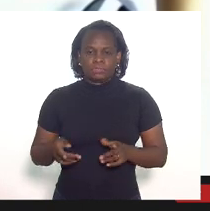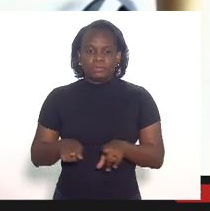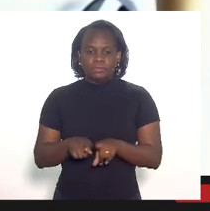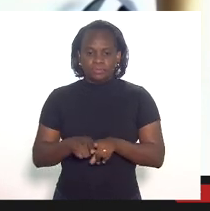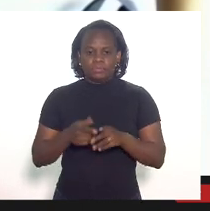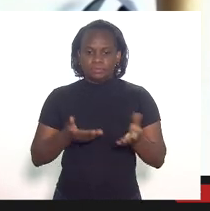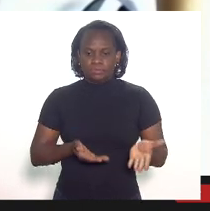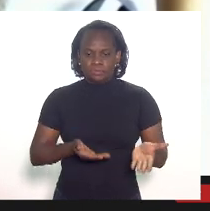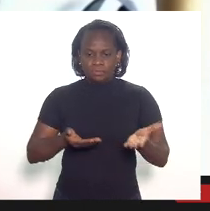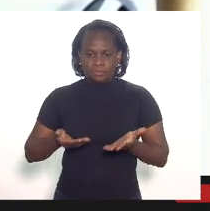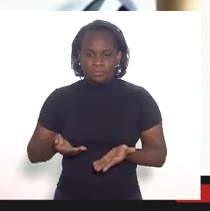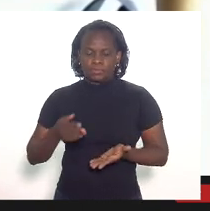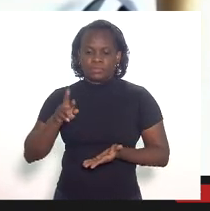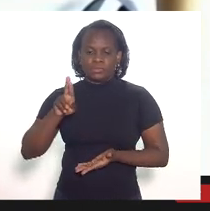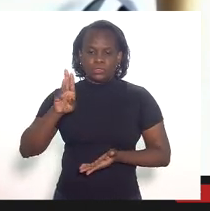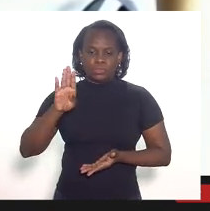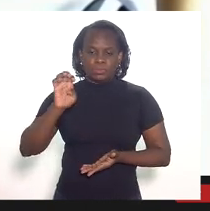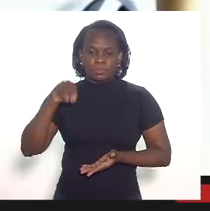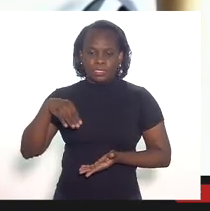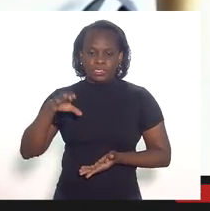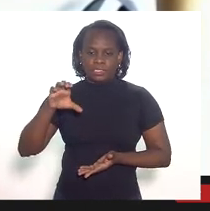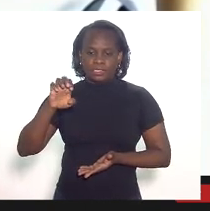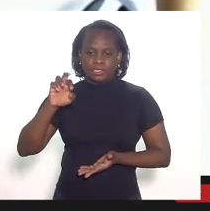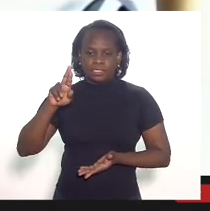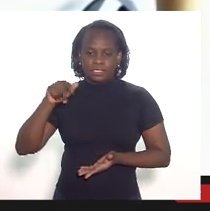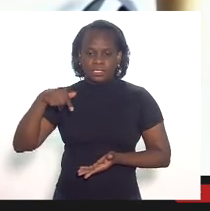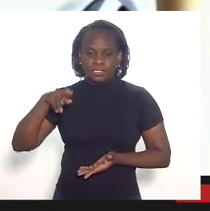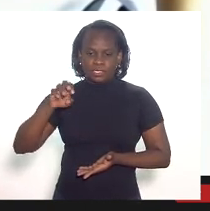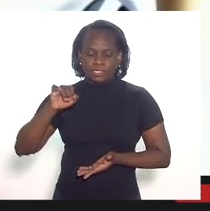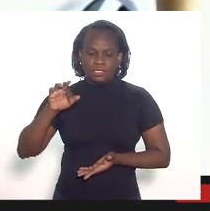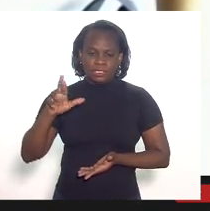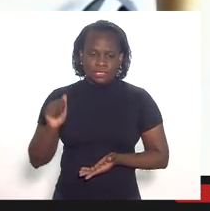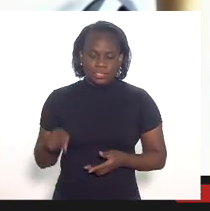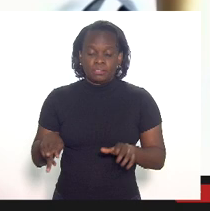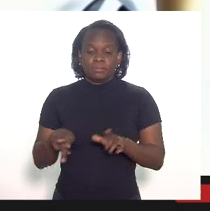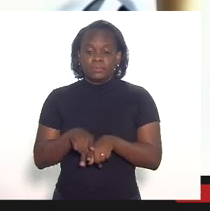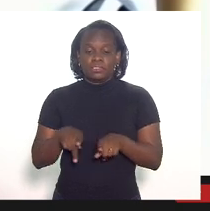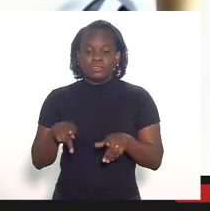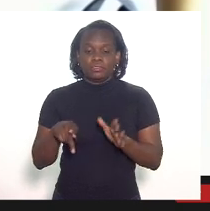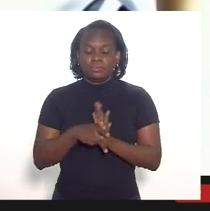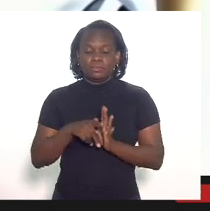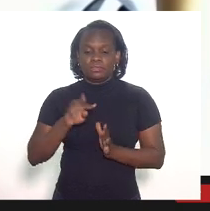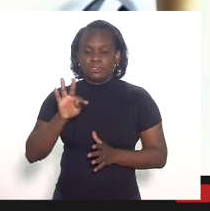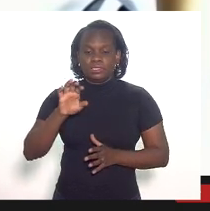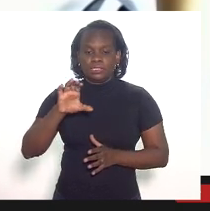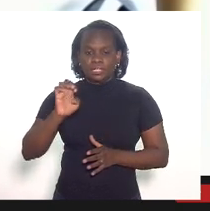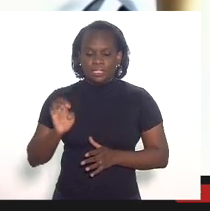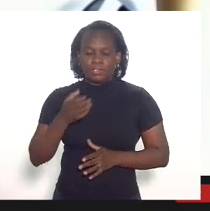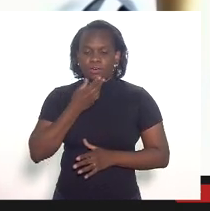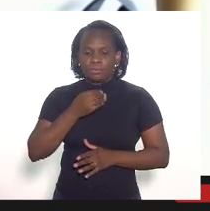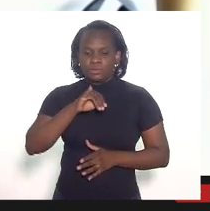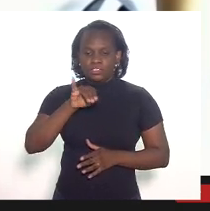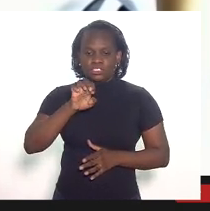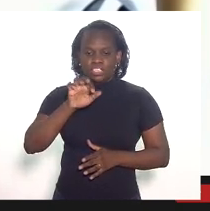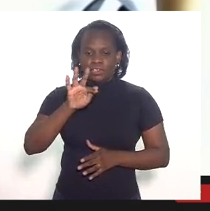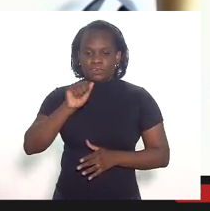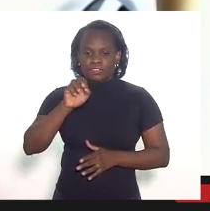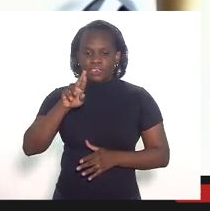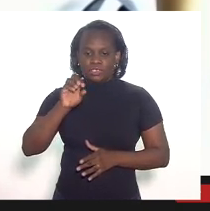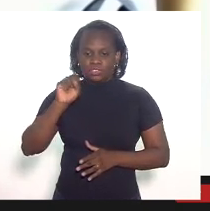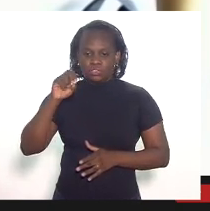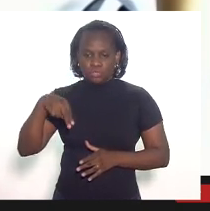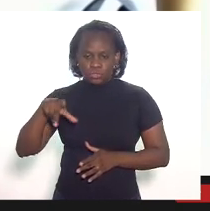convidado Dr. Rubens Serqueira Freitas, pelo TCE, os doutores Jefferson Ruiz Terroso Correia,